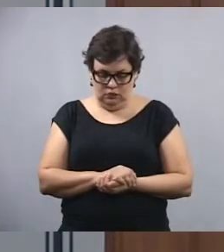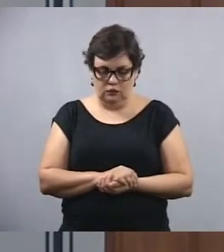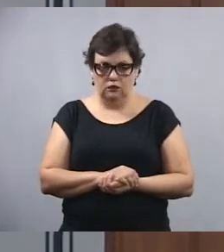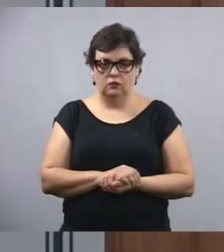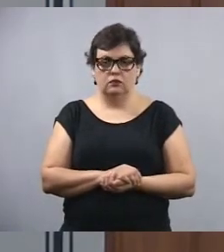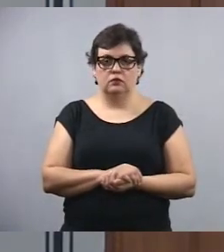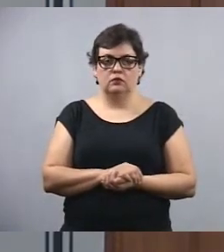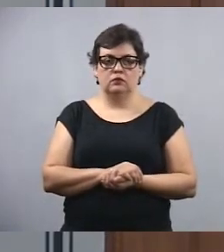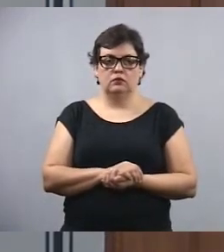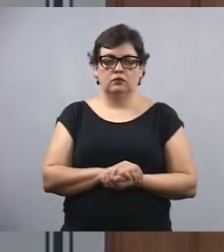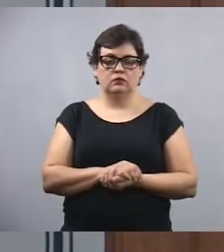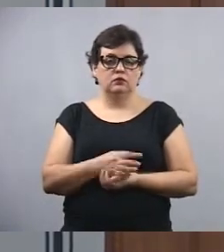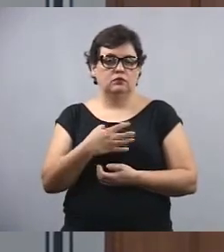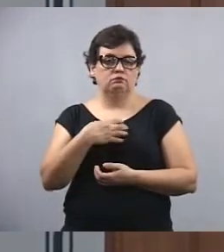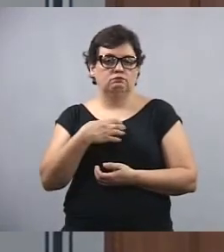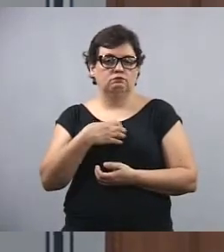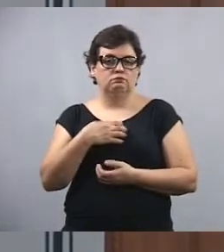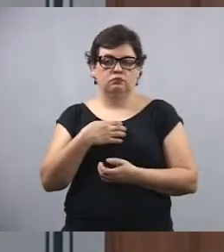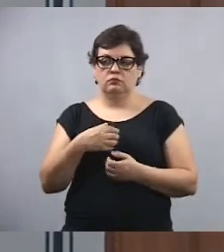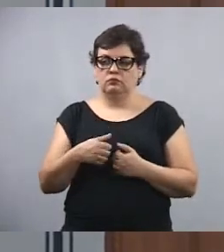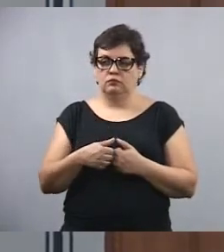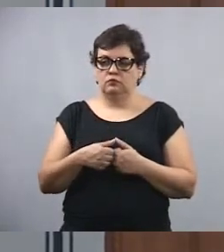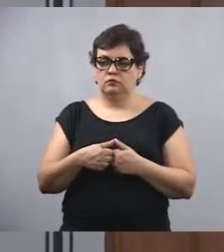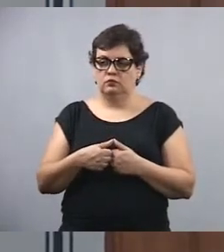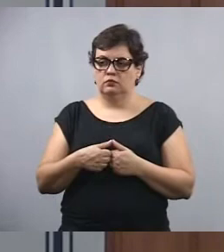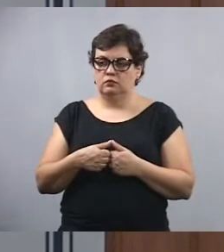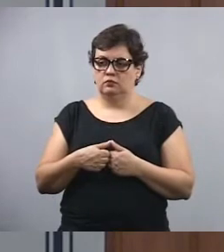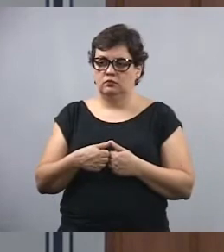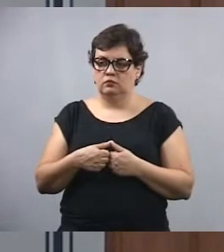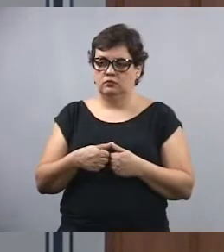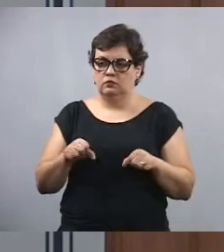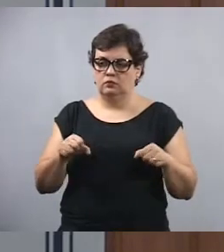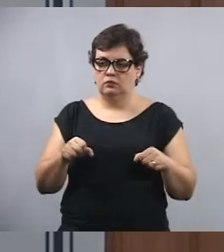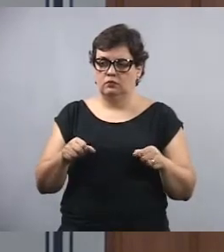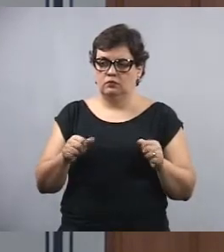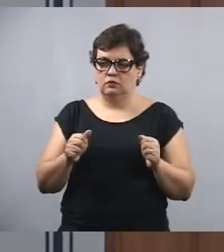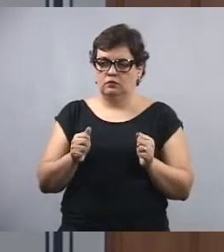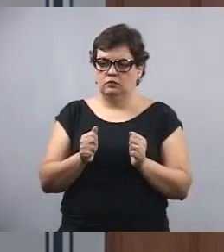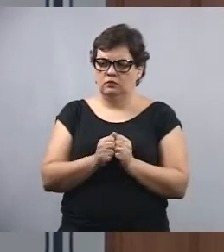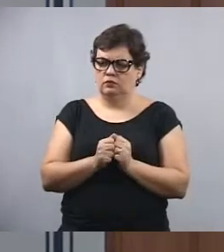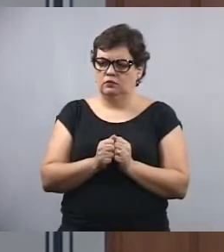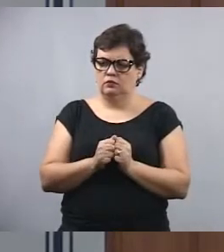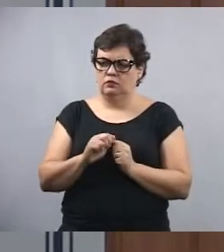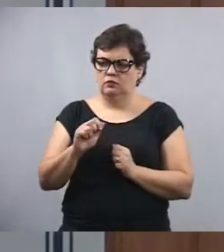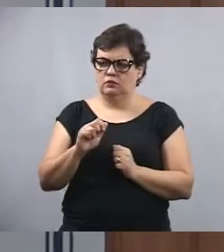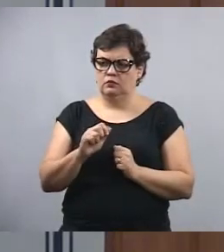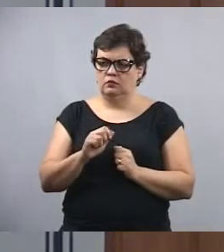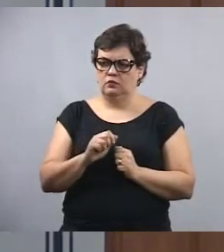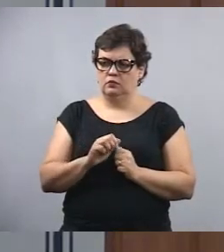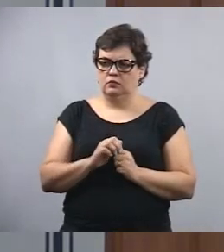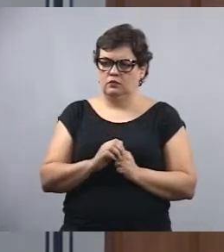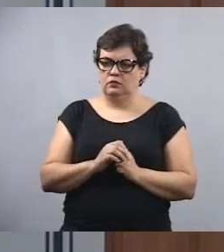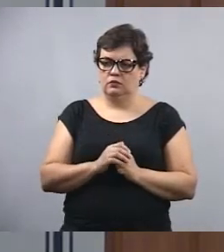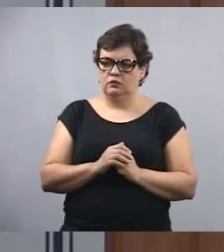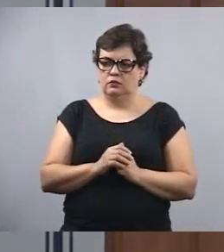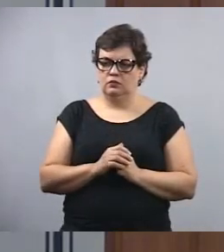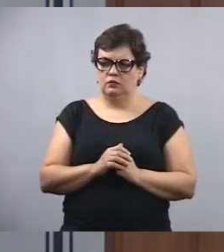A sensação de estarmos aí com as nossas câmaras, o fator, vereador Maurício, você que